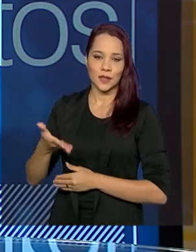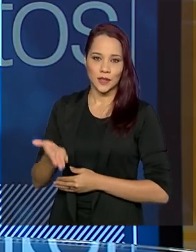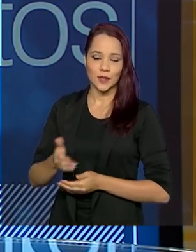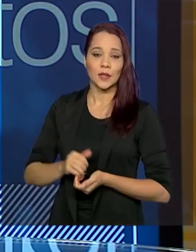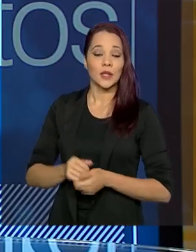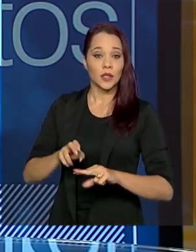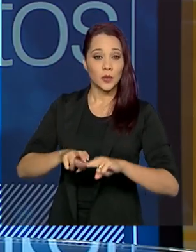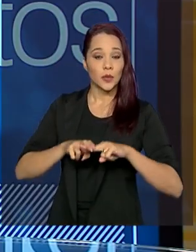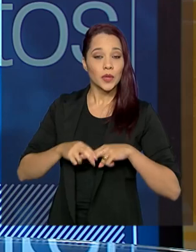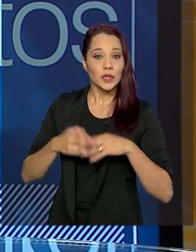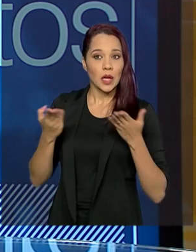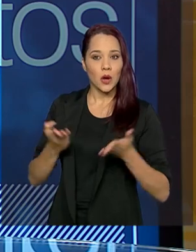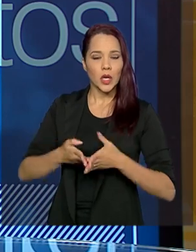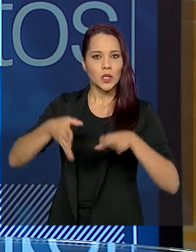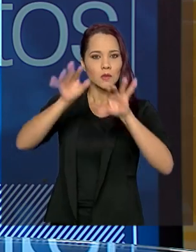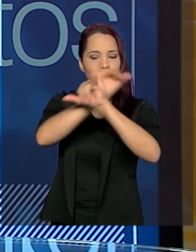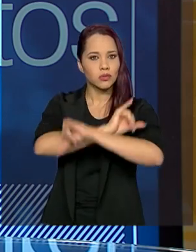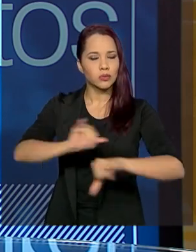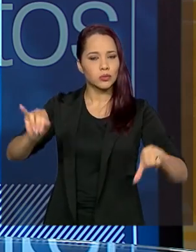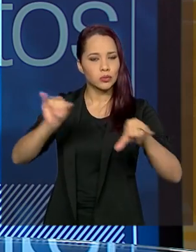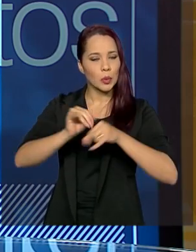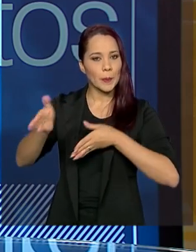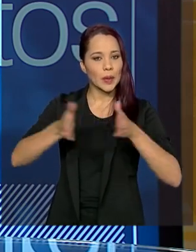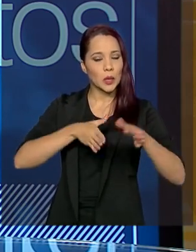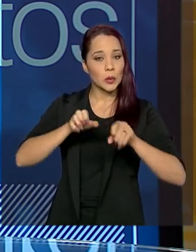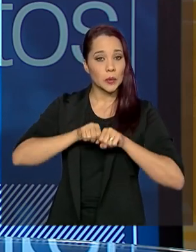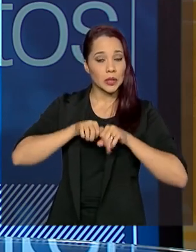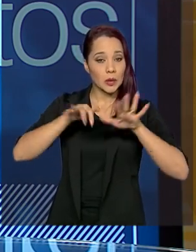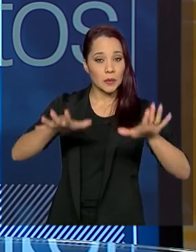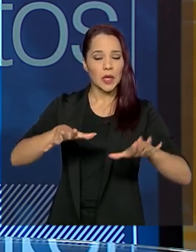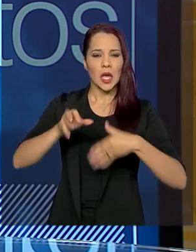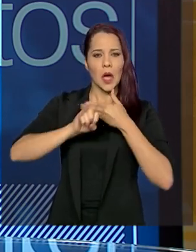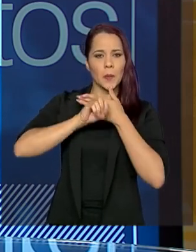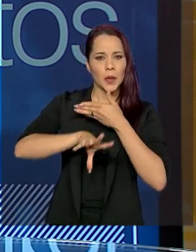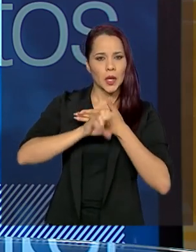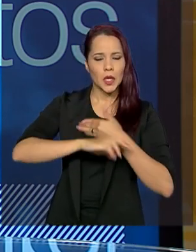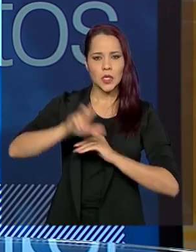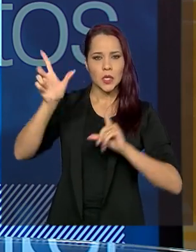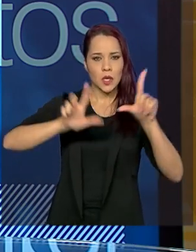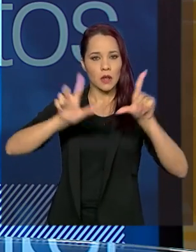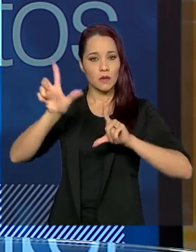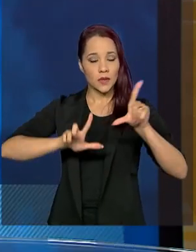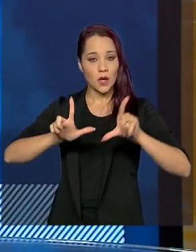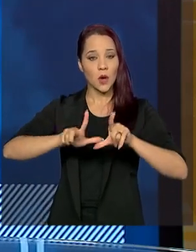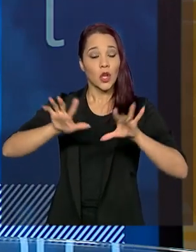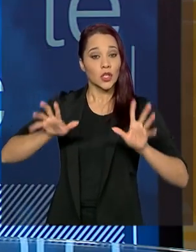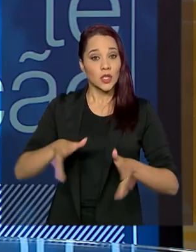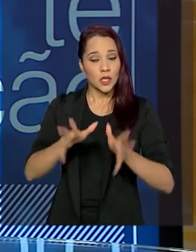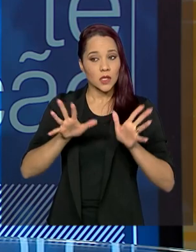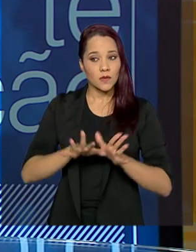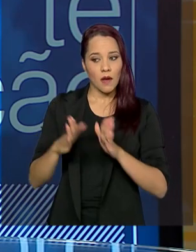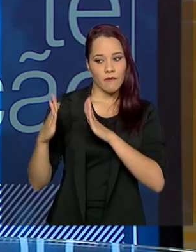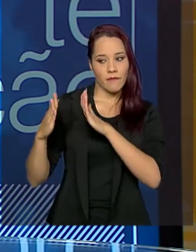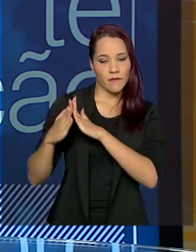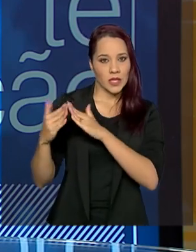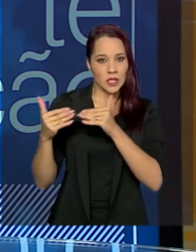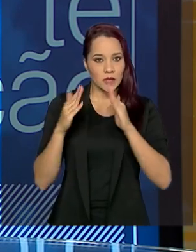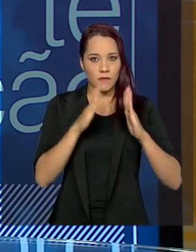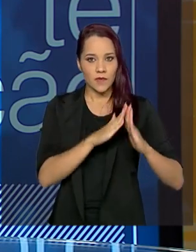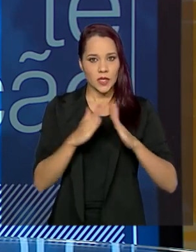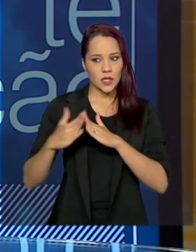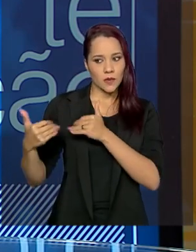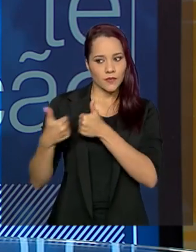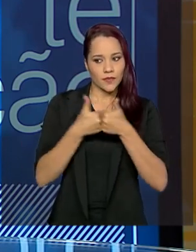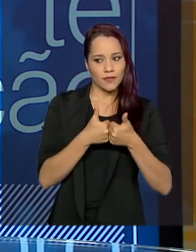Por isso que a gente fez uma grande campanha na pandemia, inclusive mídia televisiva, de incentivar a vizinhança aos